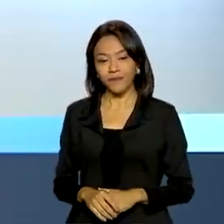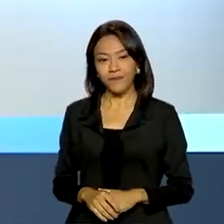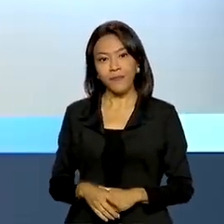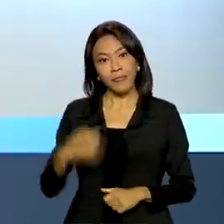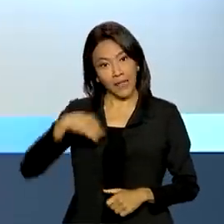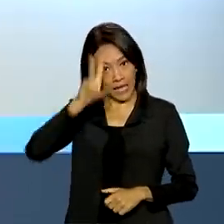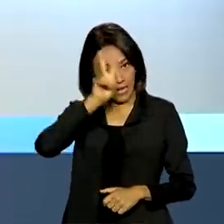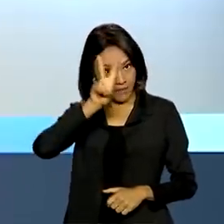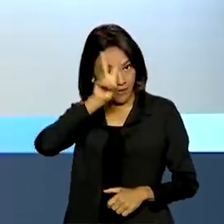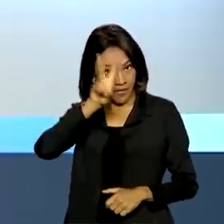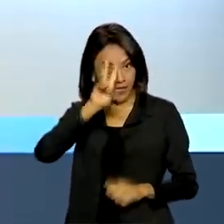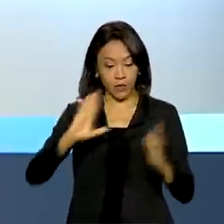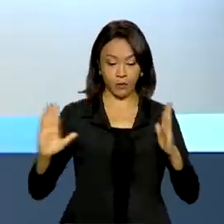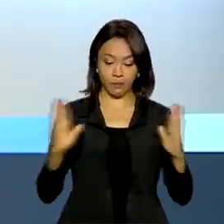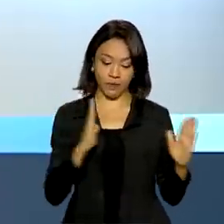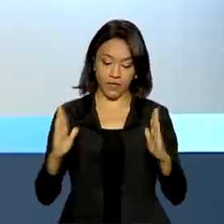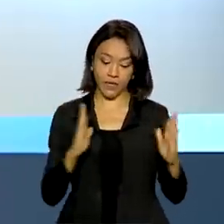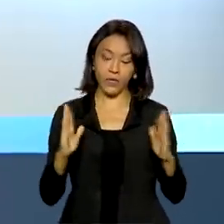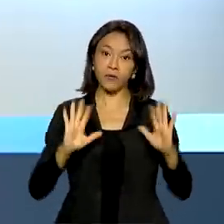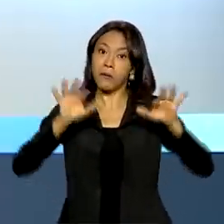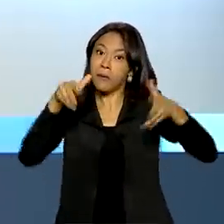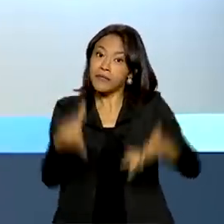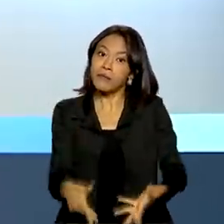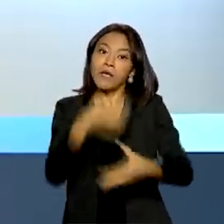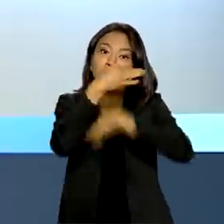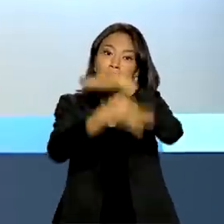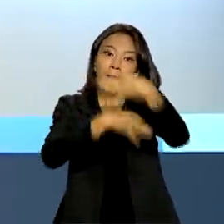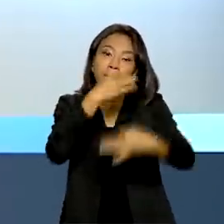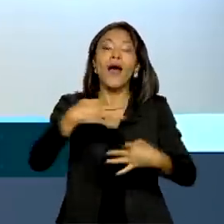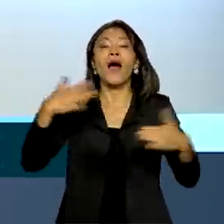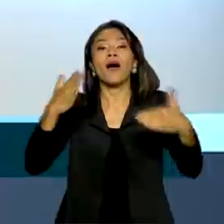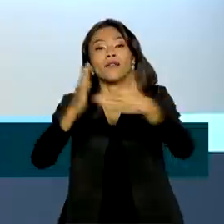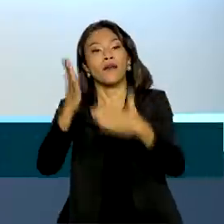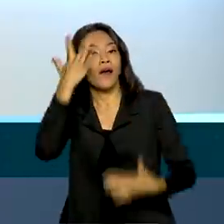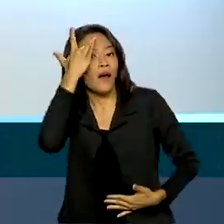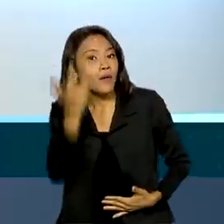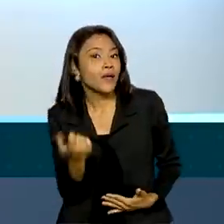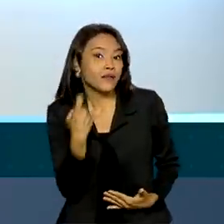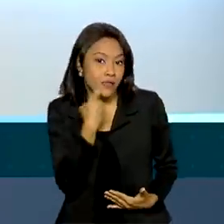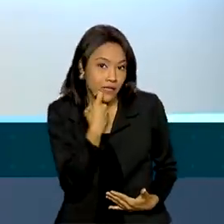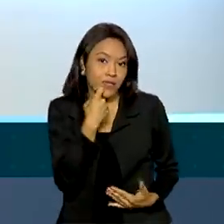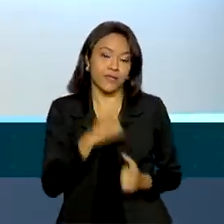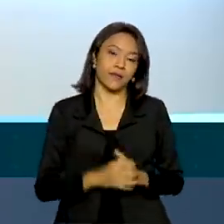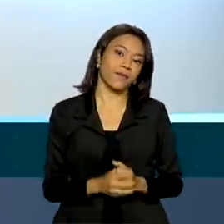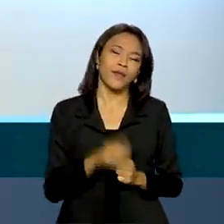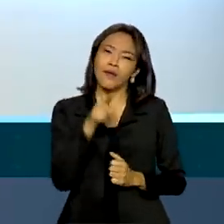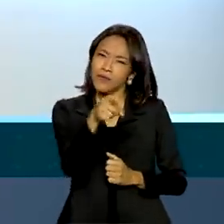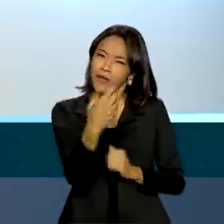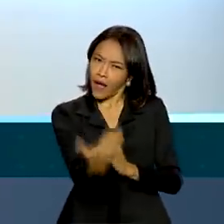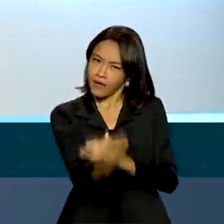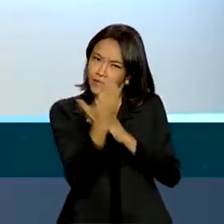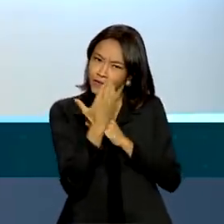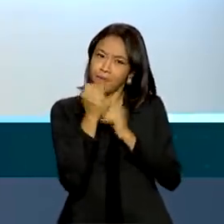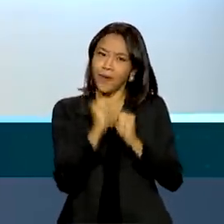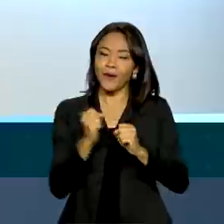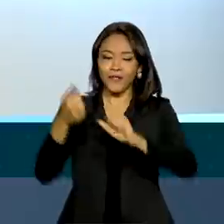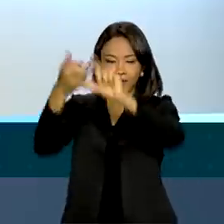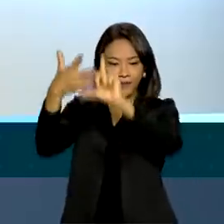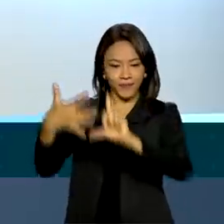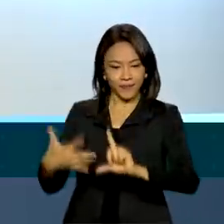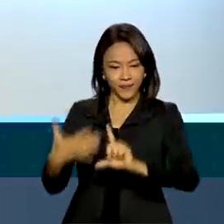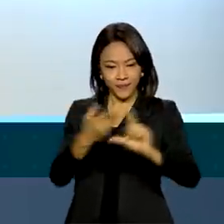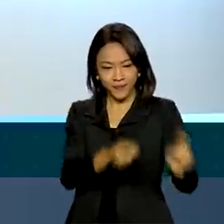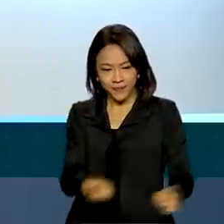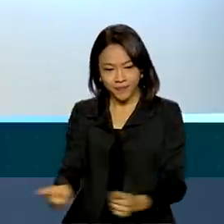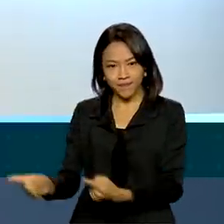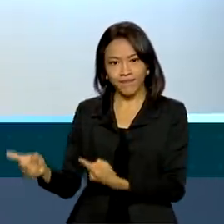Lembrando que o prazo para participar da consulta pública vai até amanhã, sexta-feira. Para contribuir, acesse o endereço virtual da